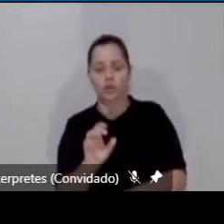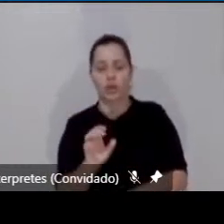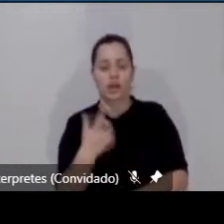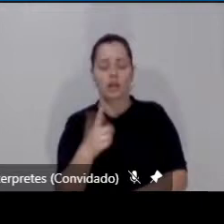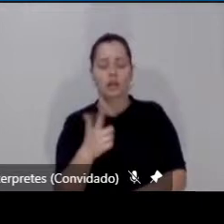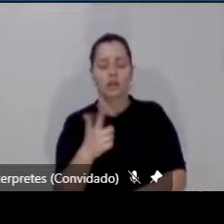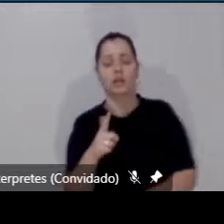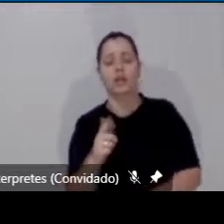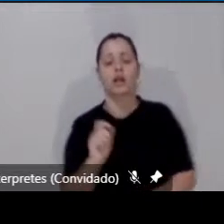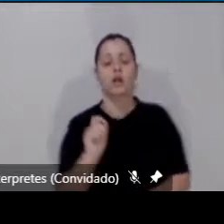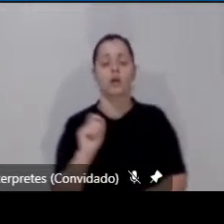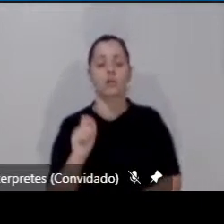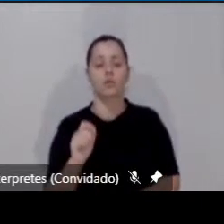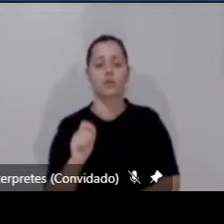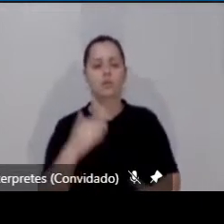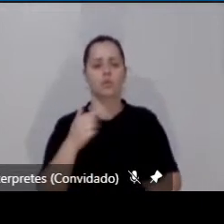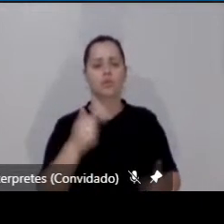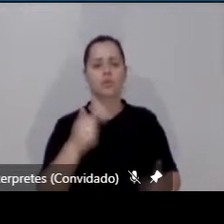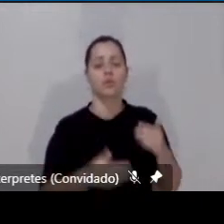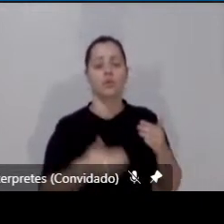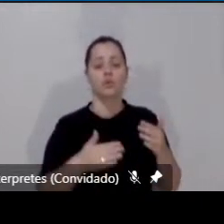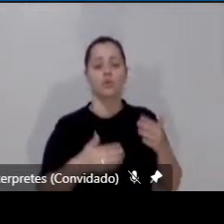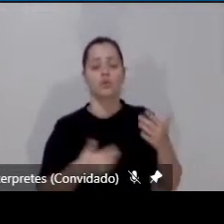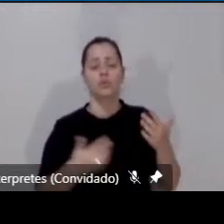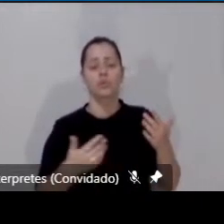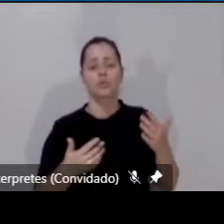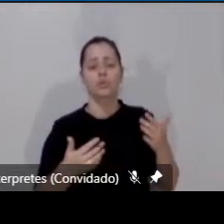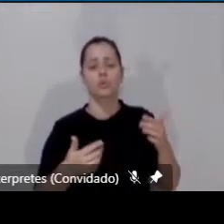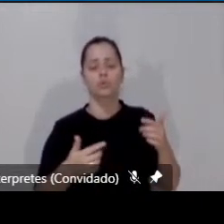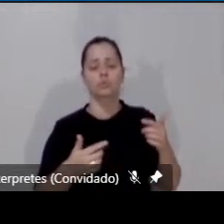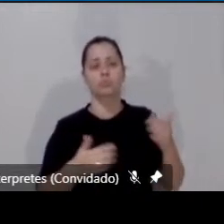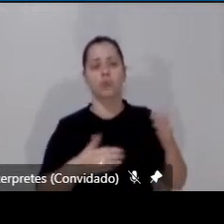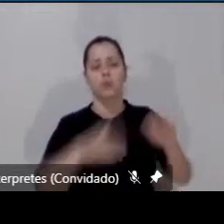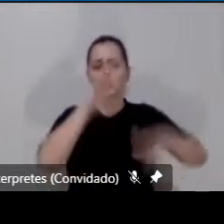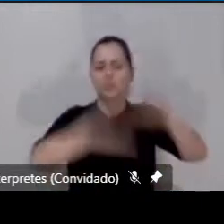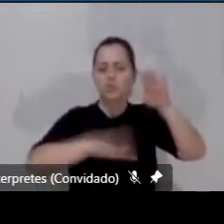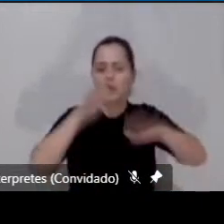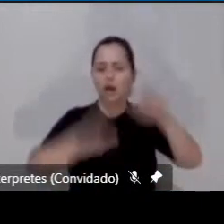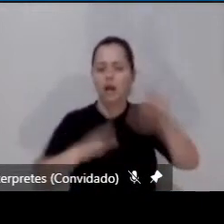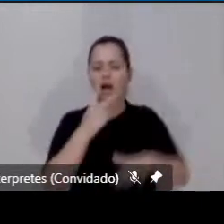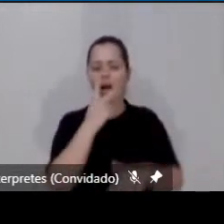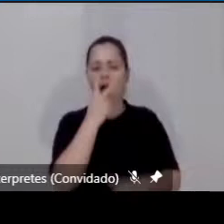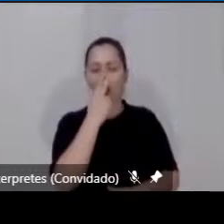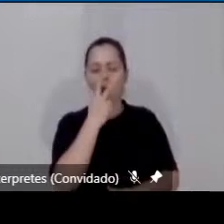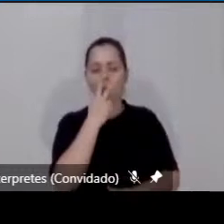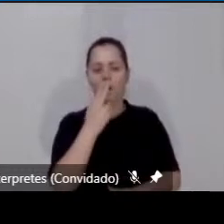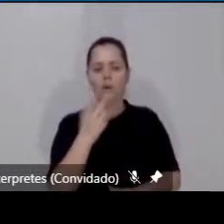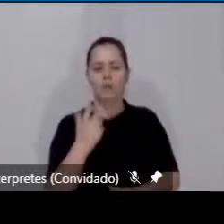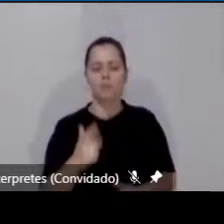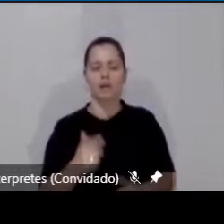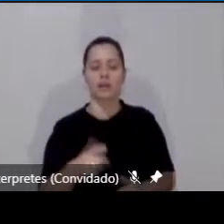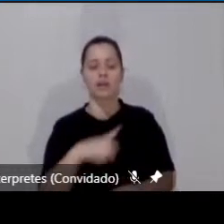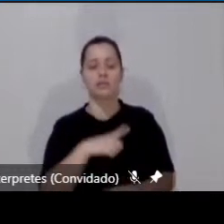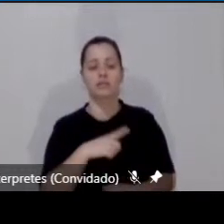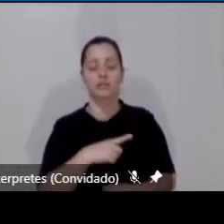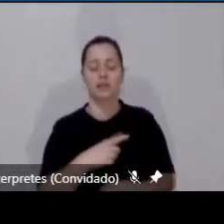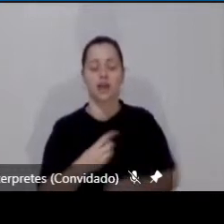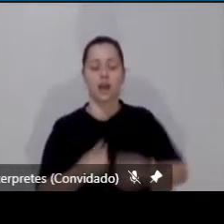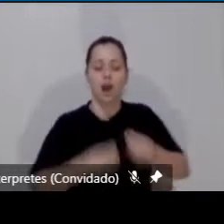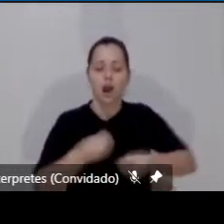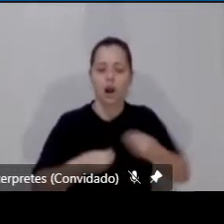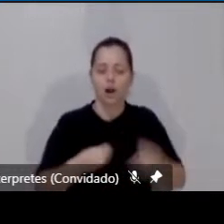tratamentos de desigualdade como os que a gente parece que tem como destino.